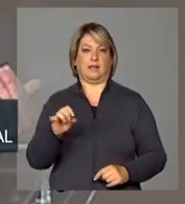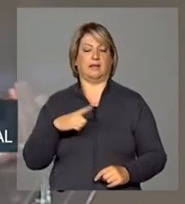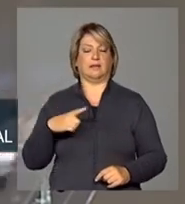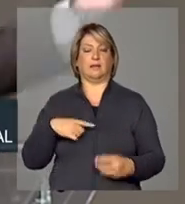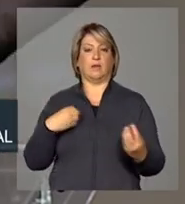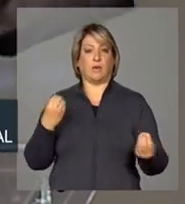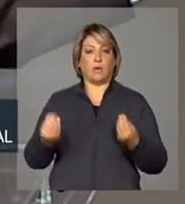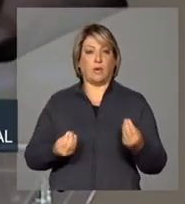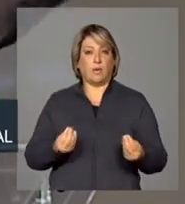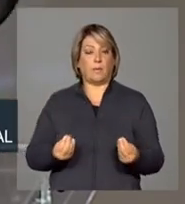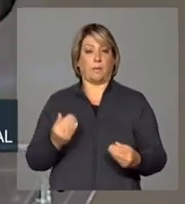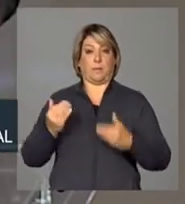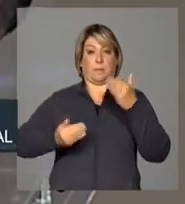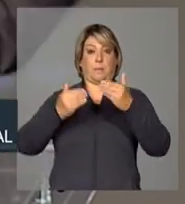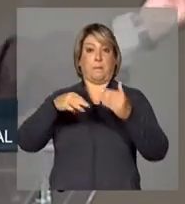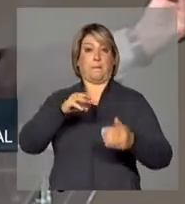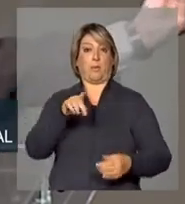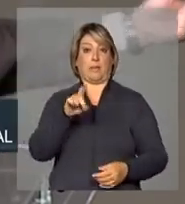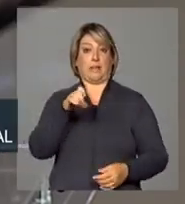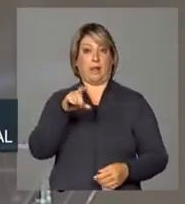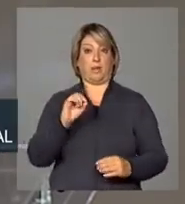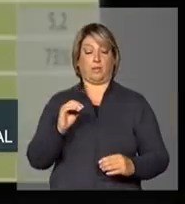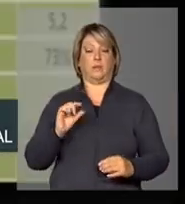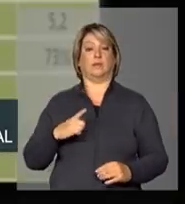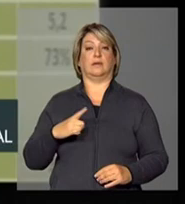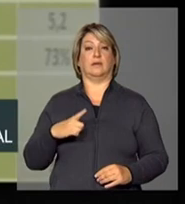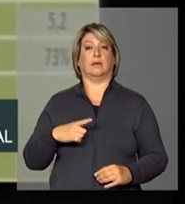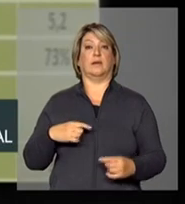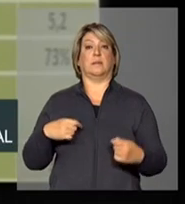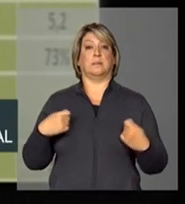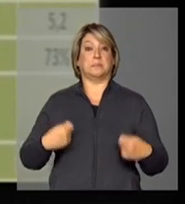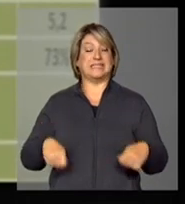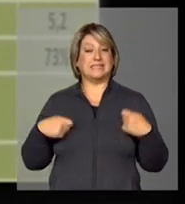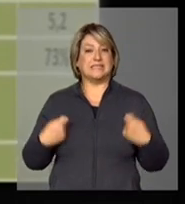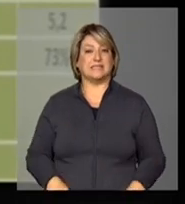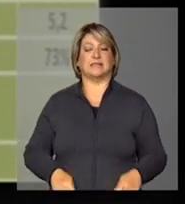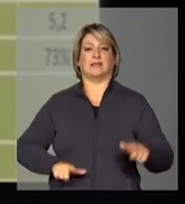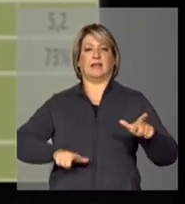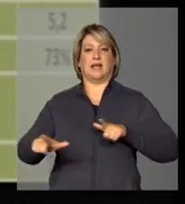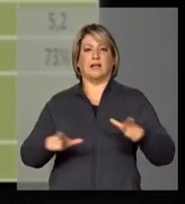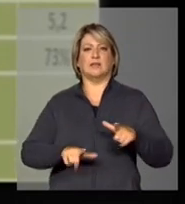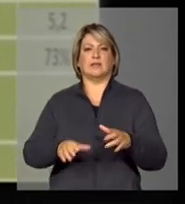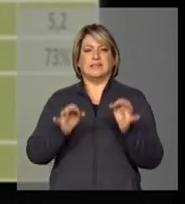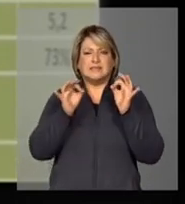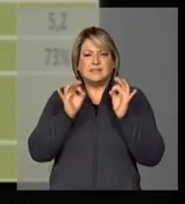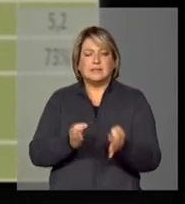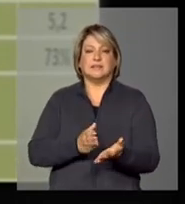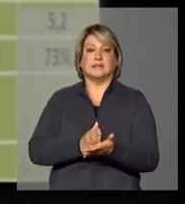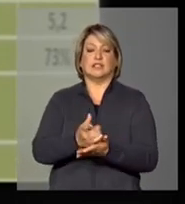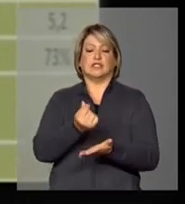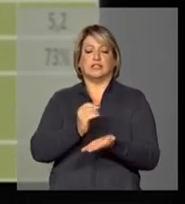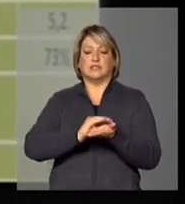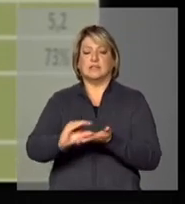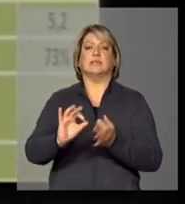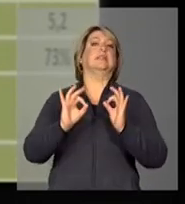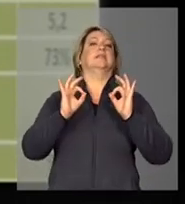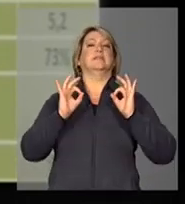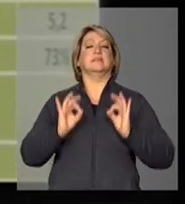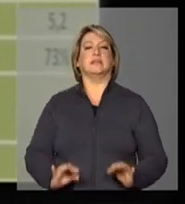desenvolvimento, sem uma meta clara, com ações bem definidas, com recursos definidos, e o presidente tem